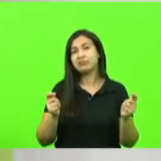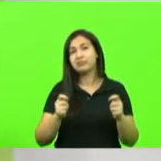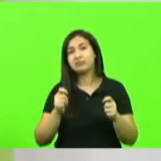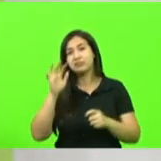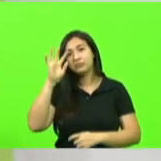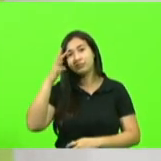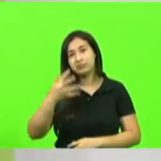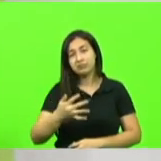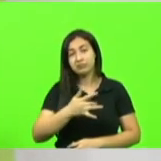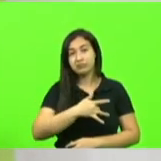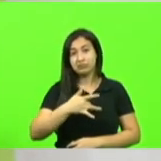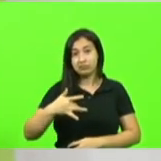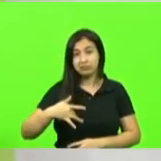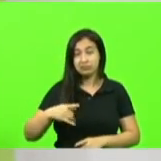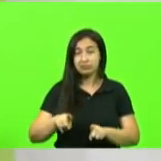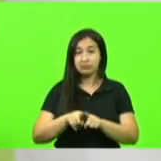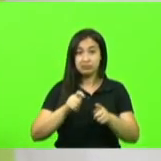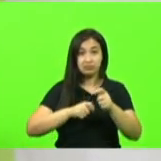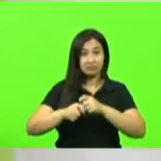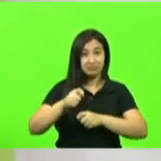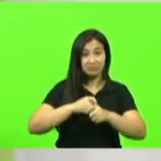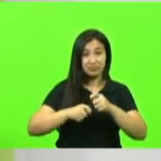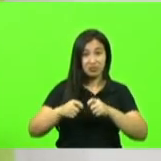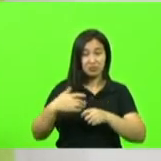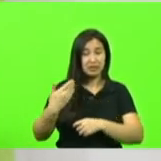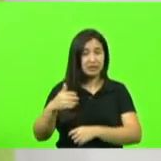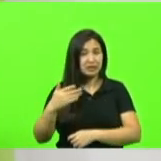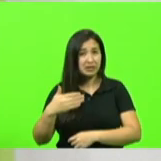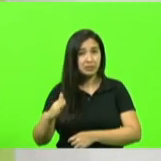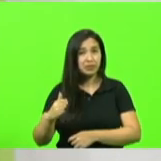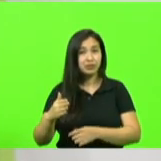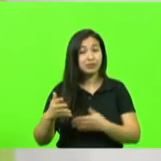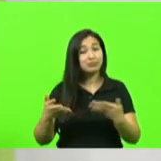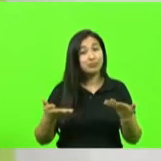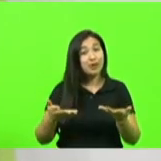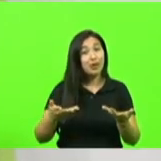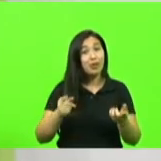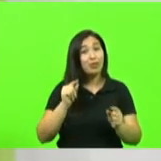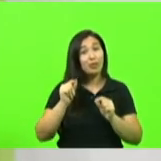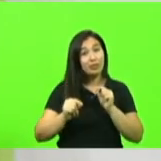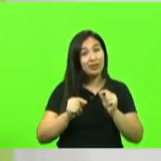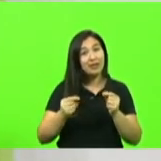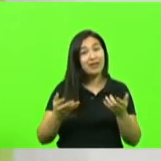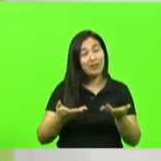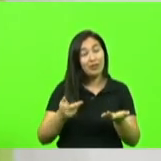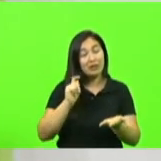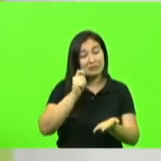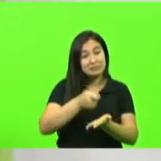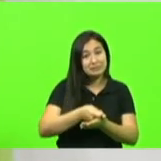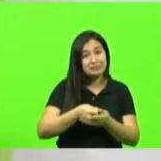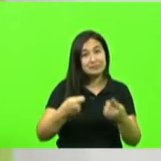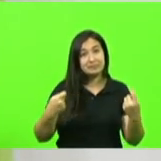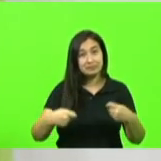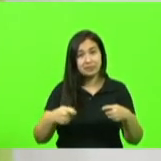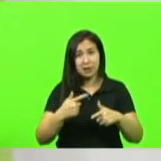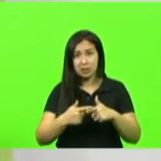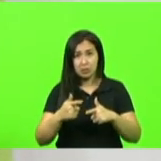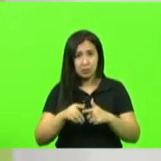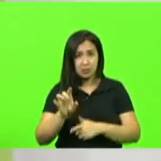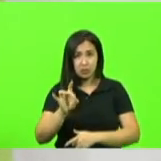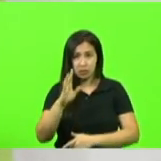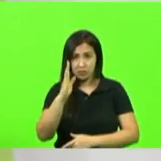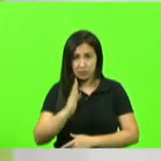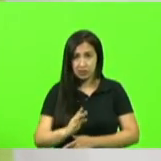saúde e a economia fica para depois então a conta chegou agora nós estamos aí não é um problema só do Brasil é problema